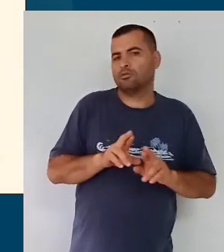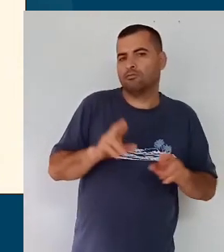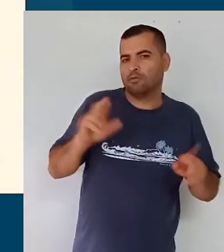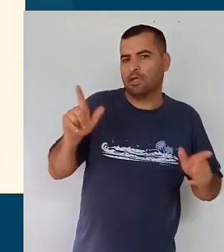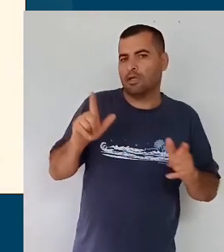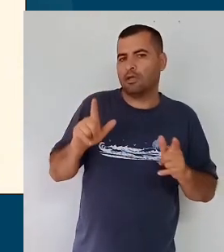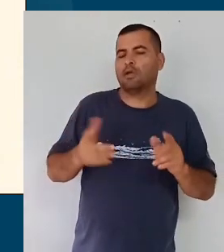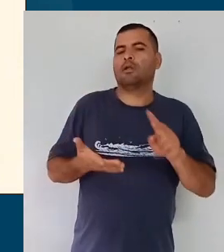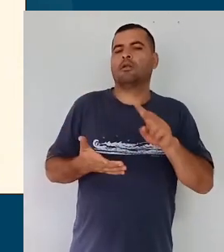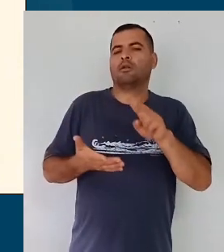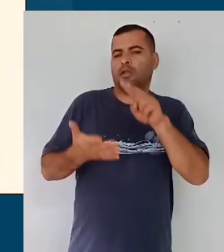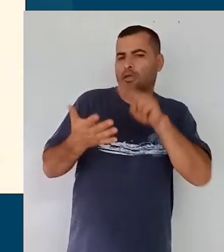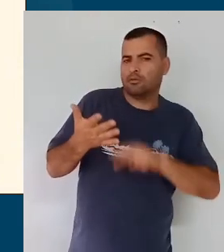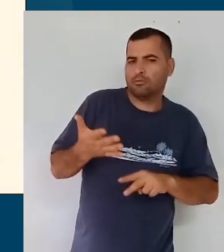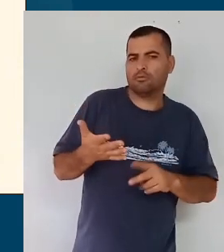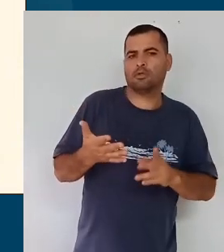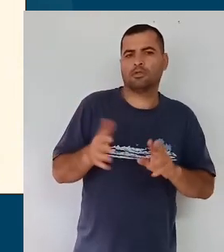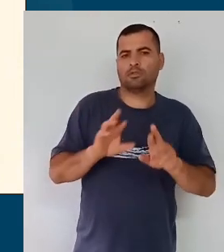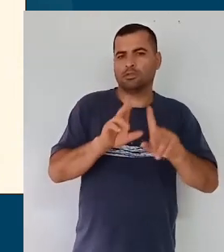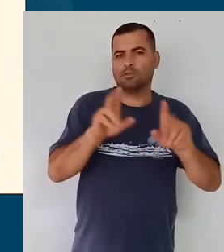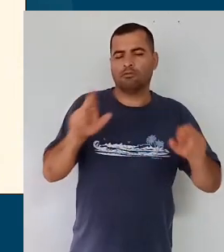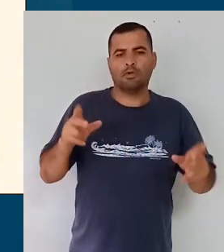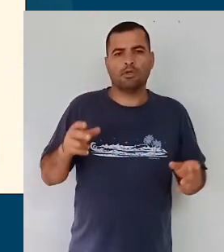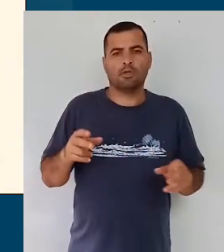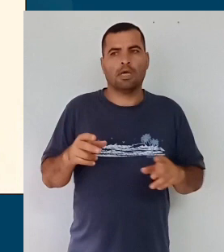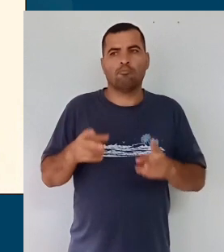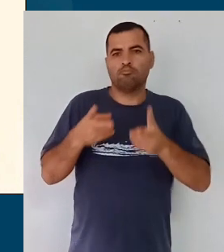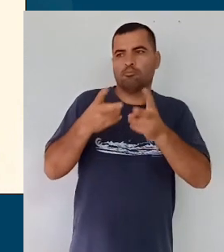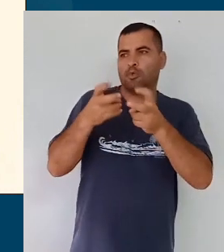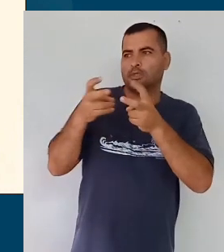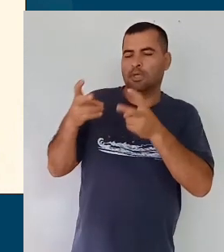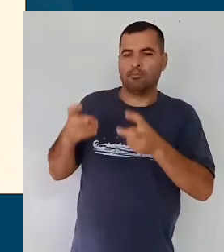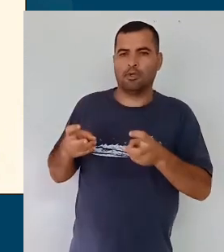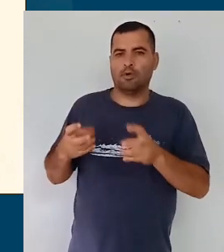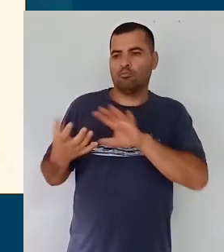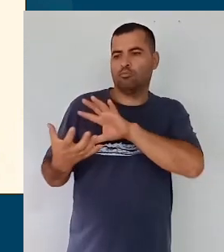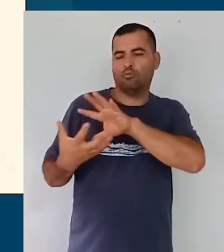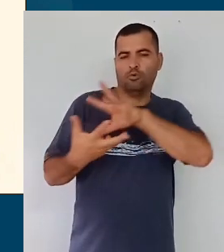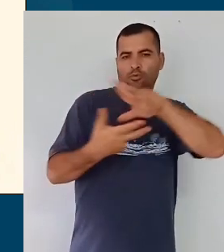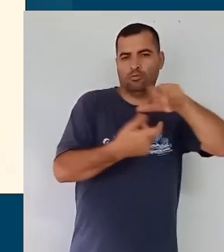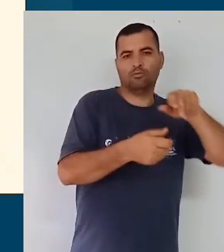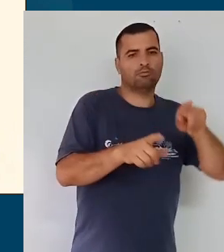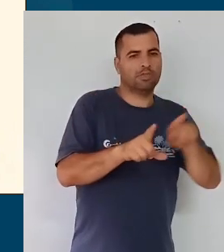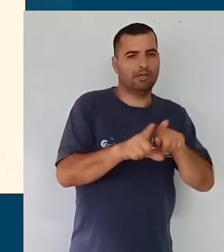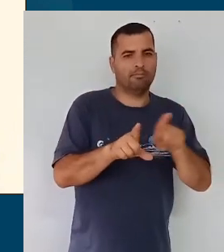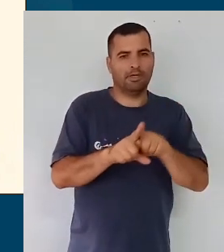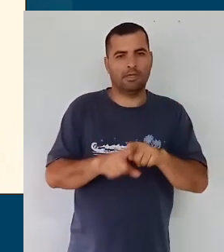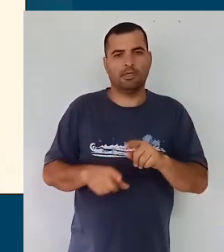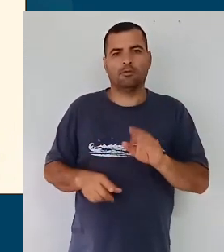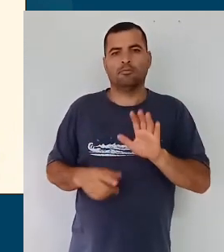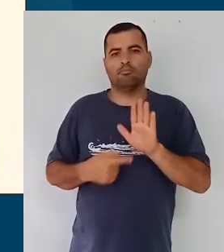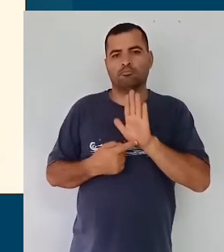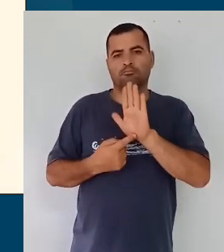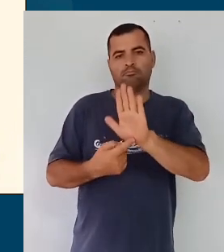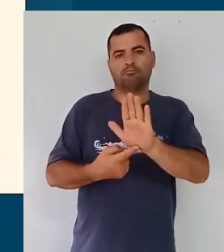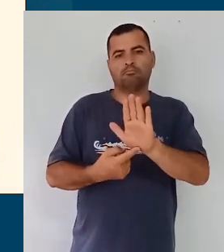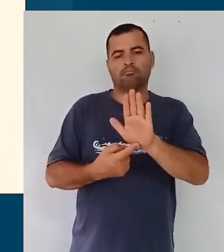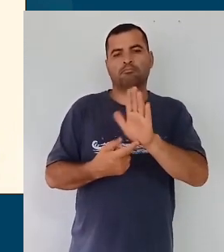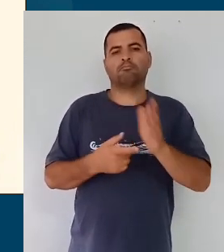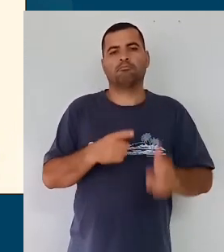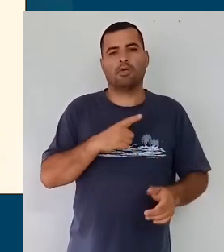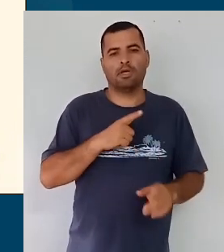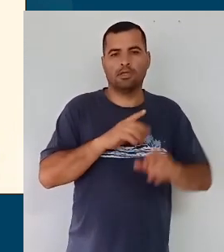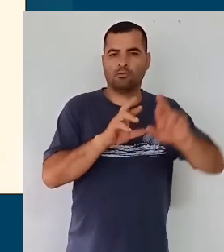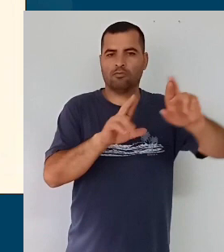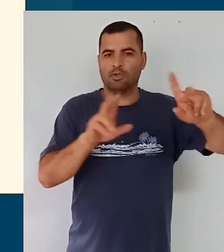leituras, né, que as, considerar as diferentes leituras que as crianças fazem, né, do mundo por meio de suas manifestações expressivas